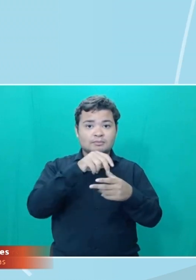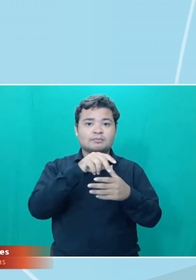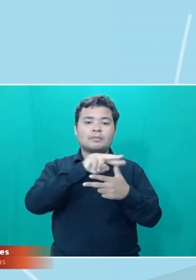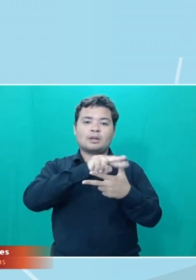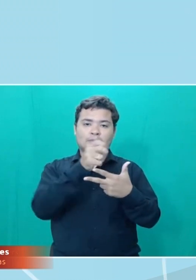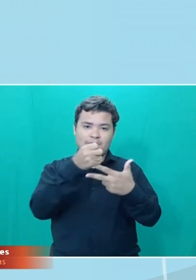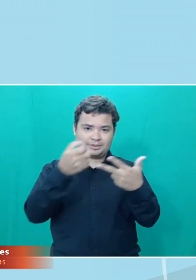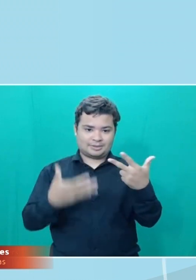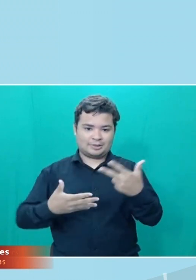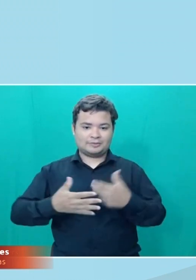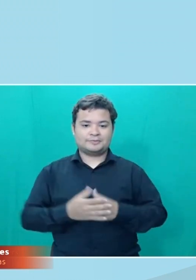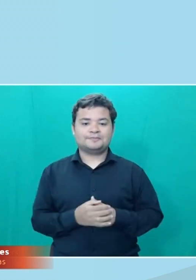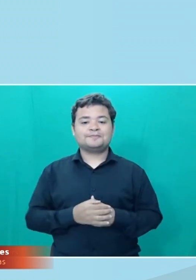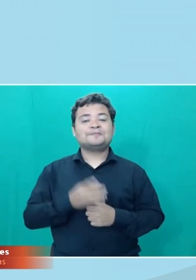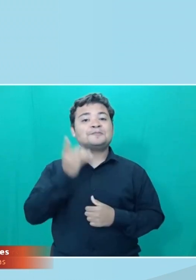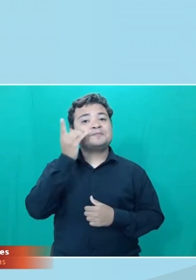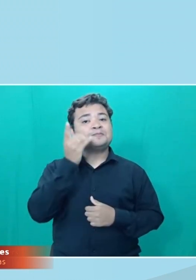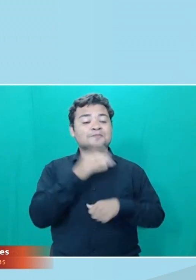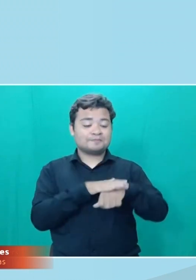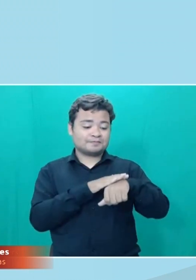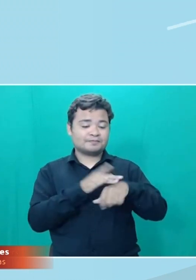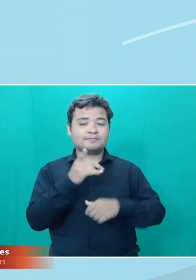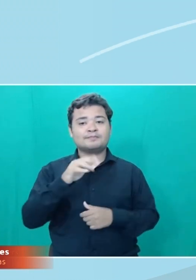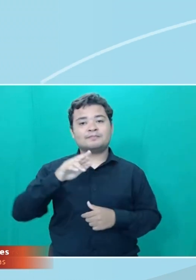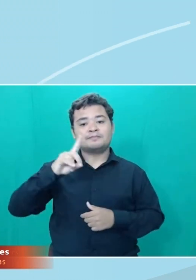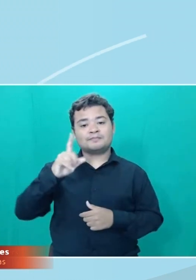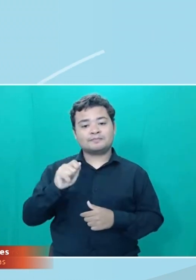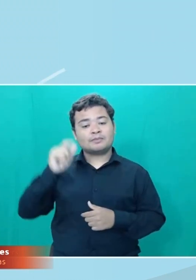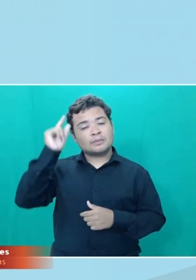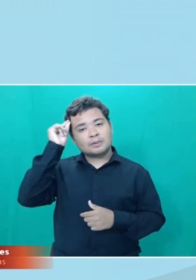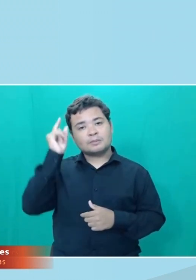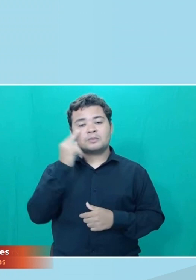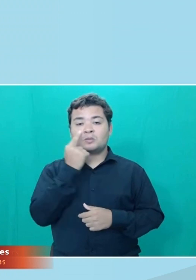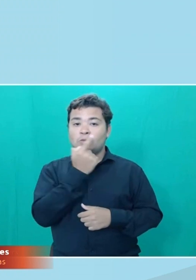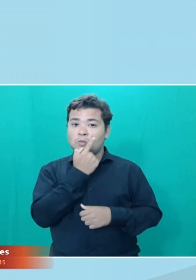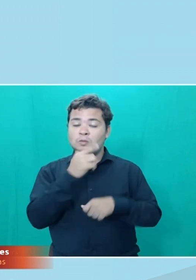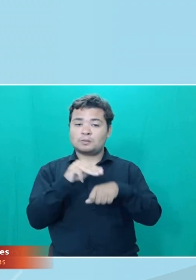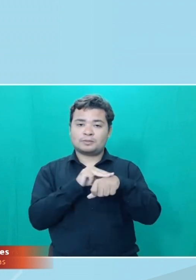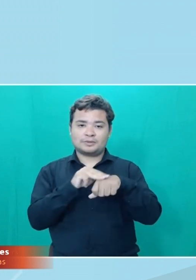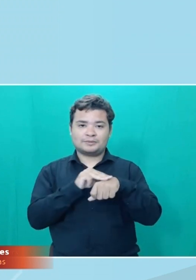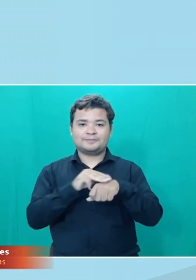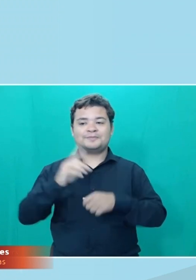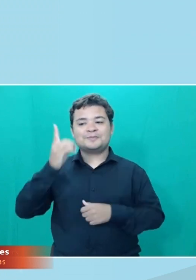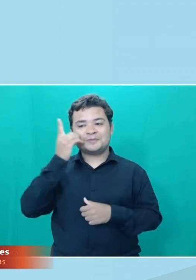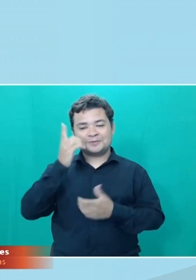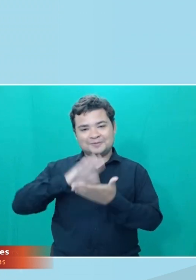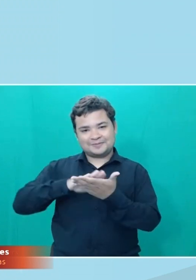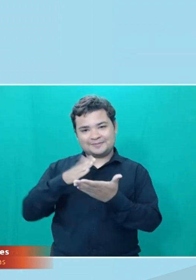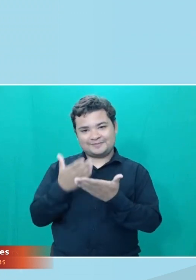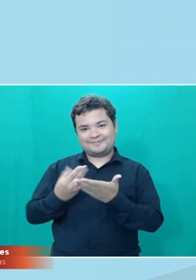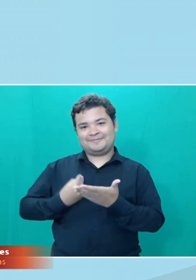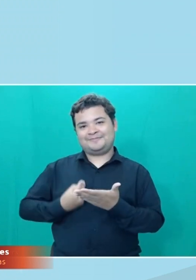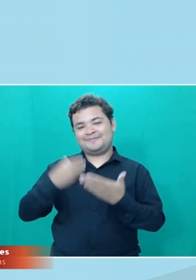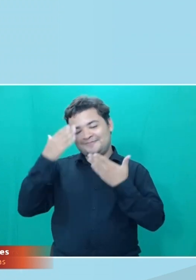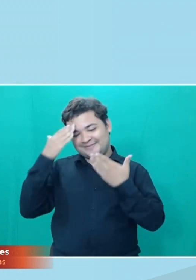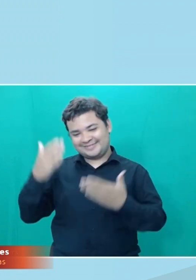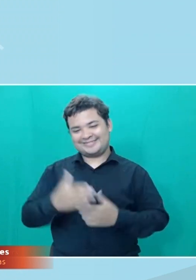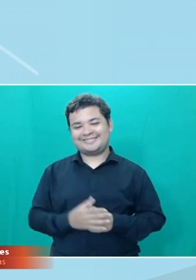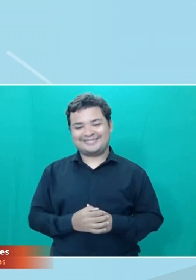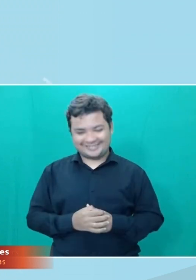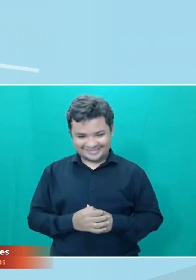O Diogo é um homem de pele parda, tem cabelos e olhos castelhos. Muito obrigada, Diogo, pela sua presença aqui hoje.